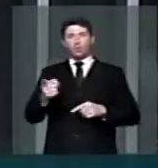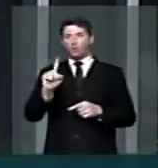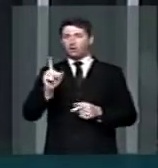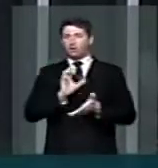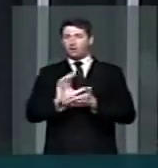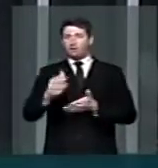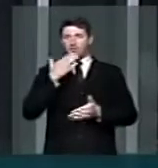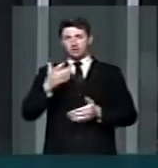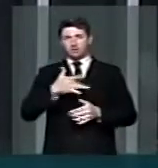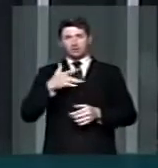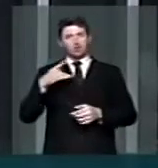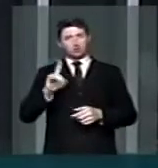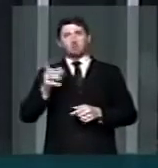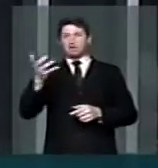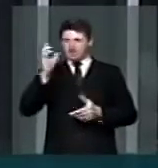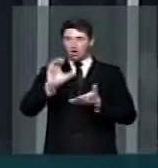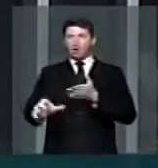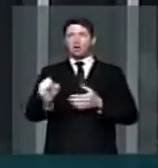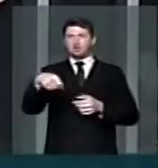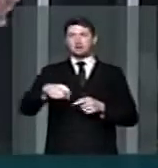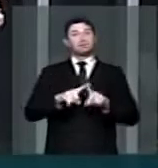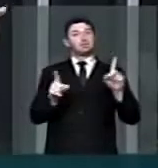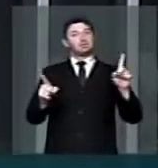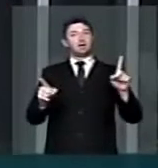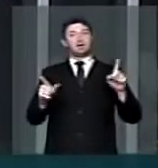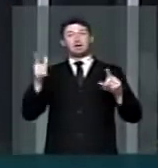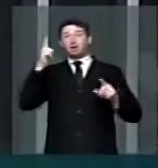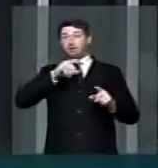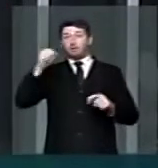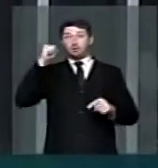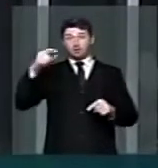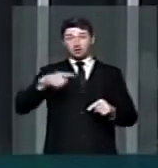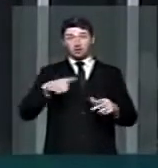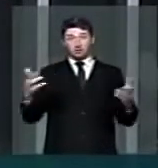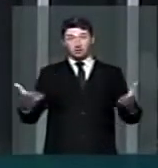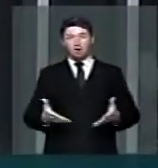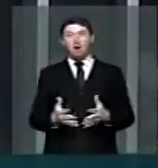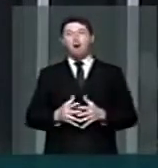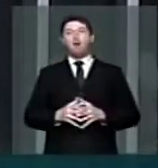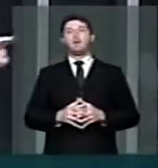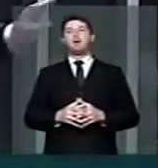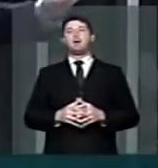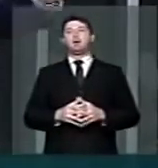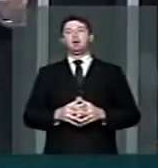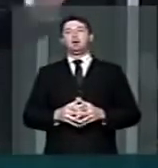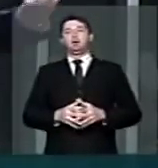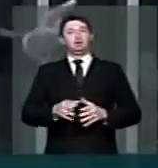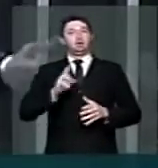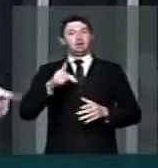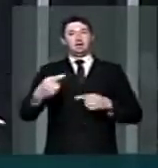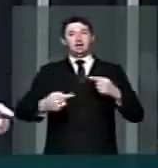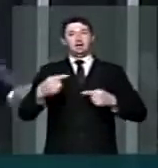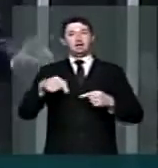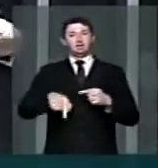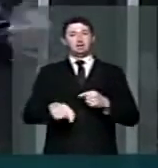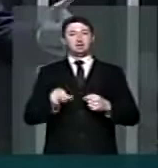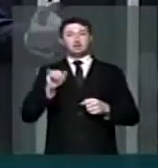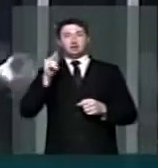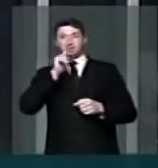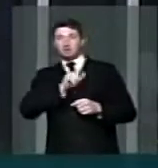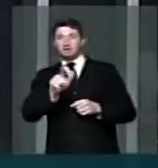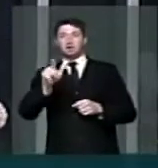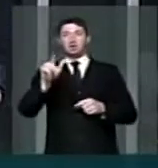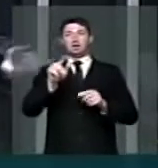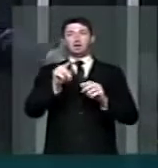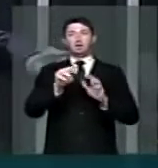dinheiro para a saúde. quer colocar, mas a maior vitória que nós temos hoje, senhor presidente, não é discutir se vamos votar